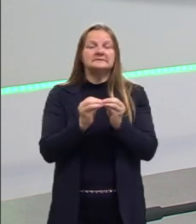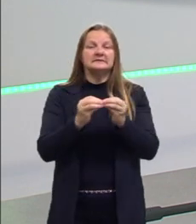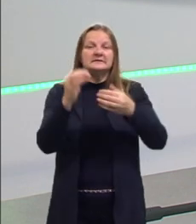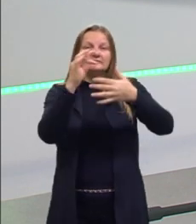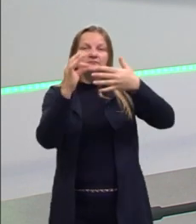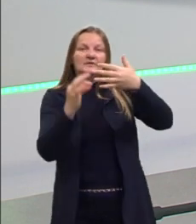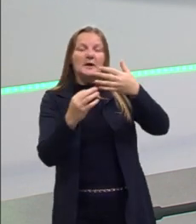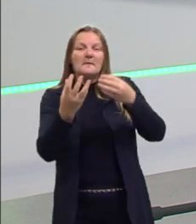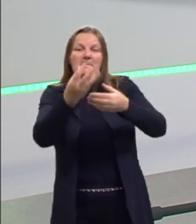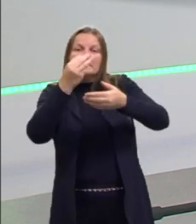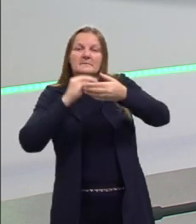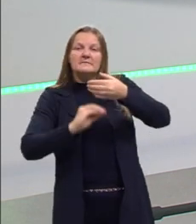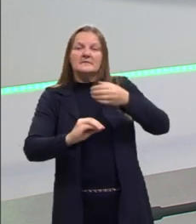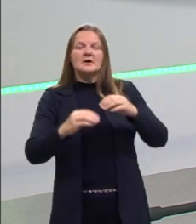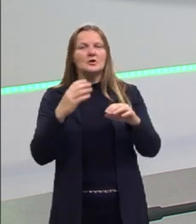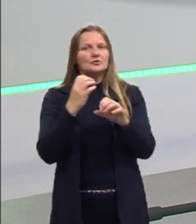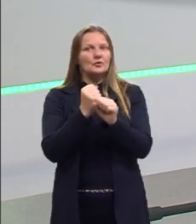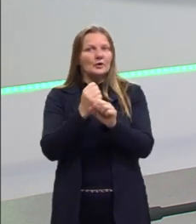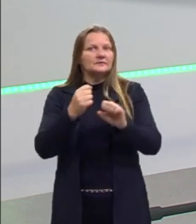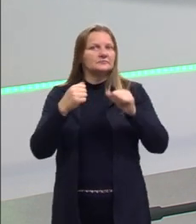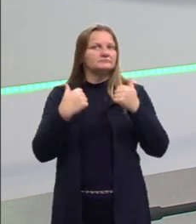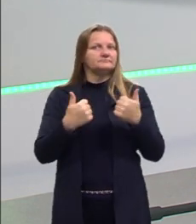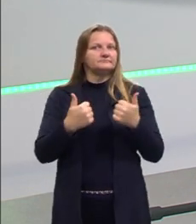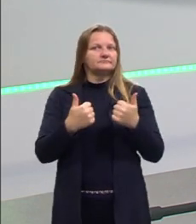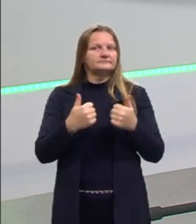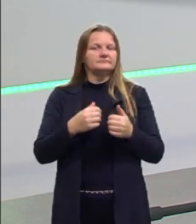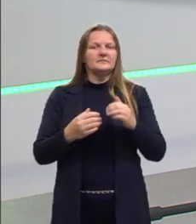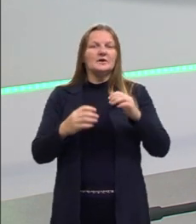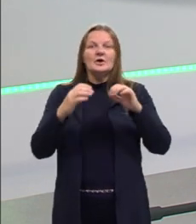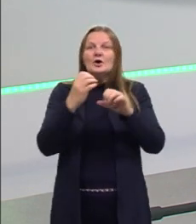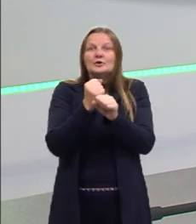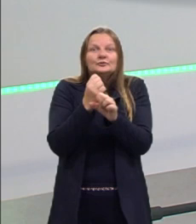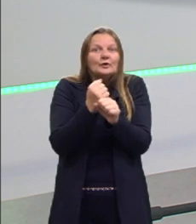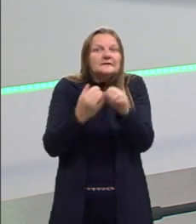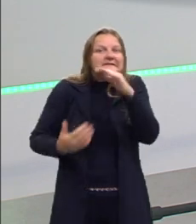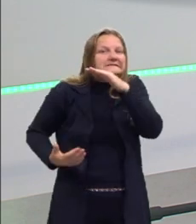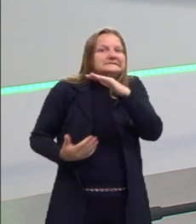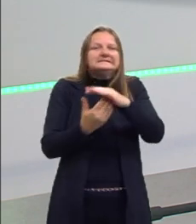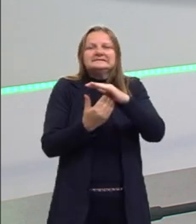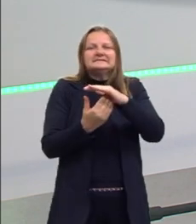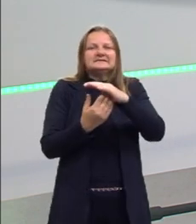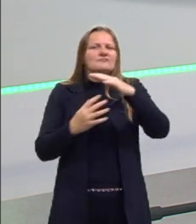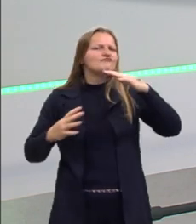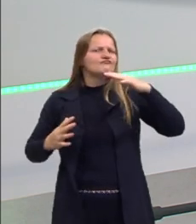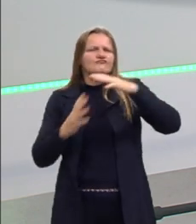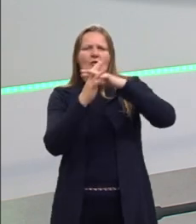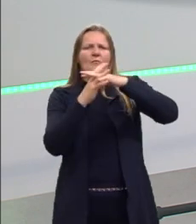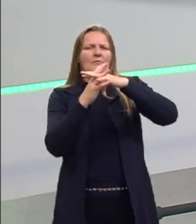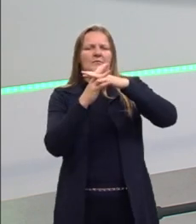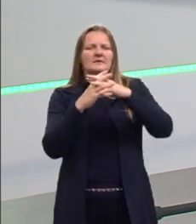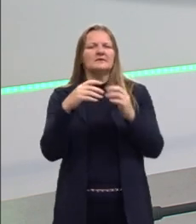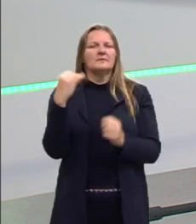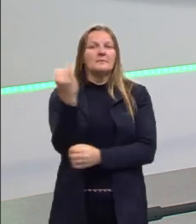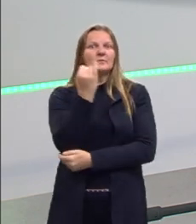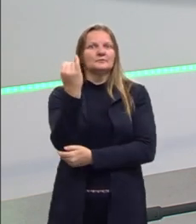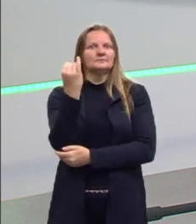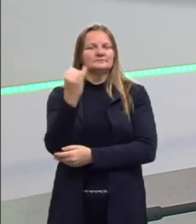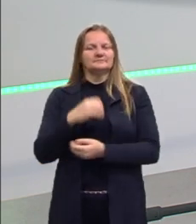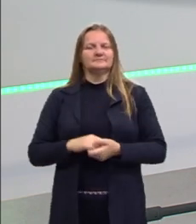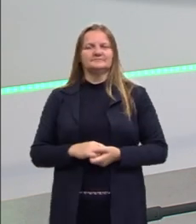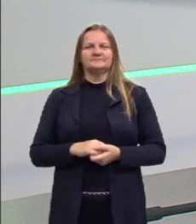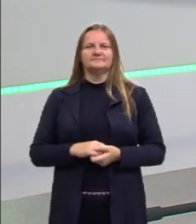ela não será uma conclusão com nota máxima para quem está avaliando o segundo a competência 5.